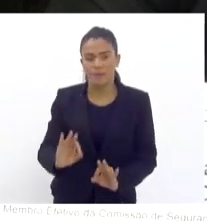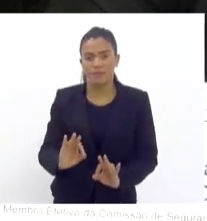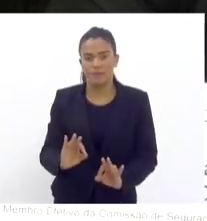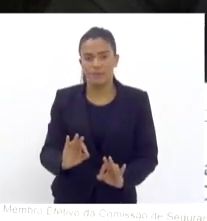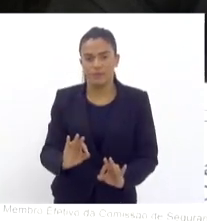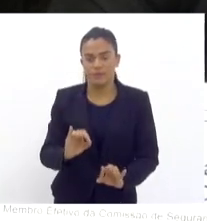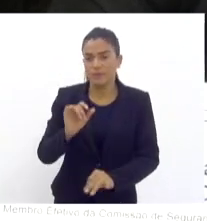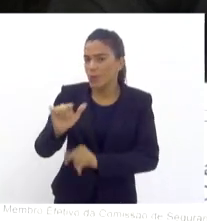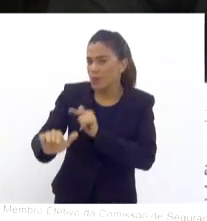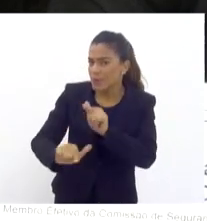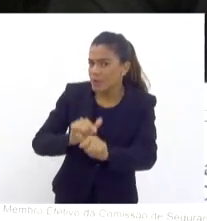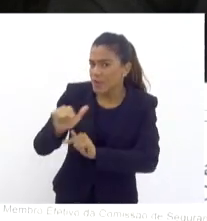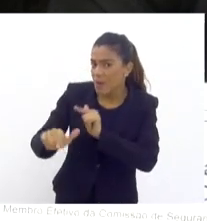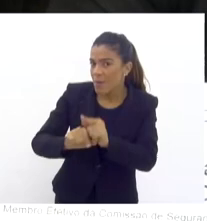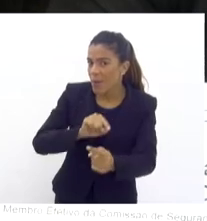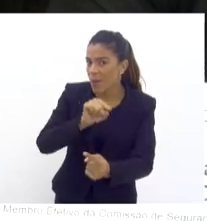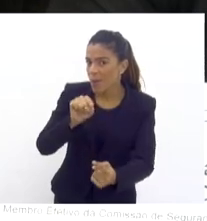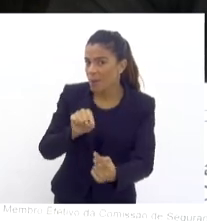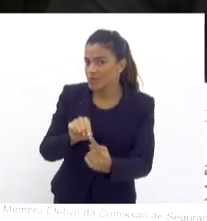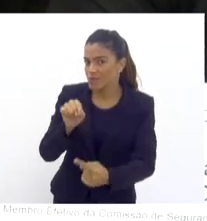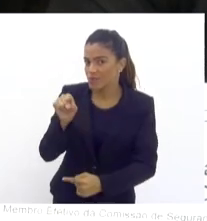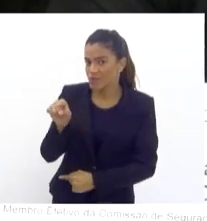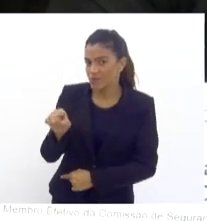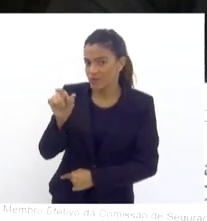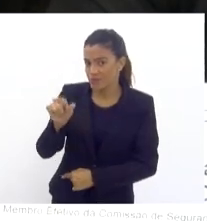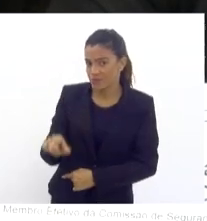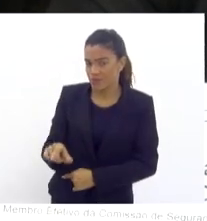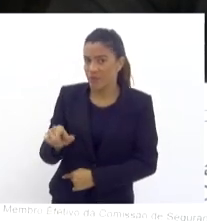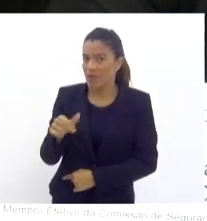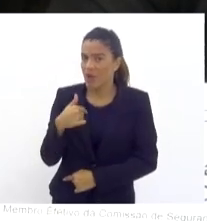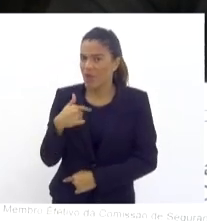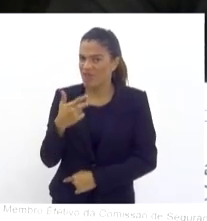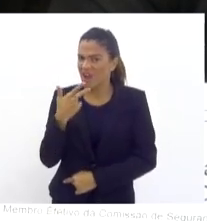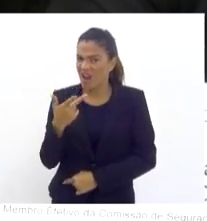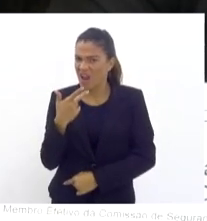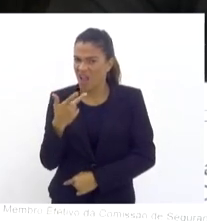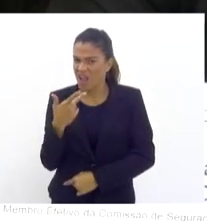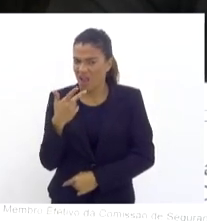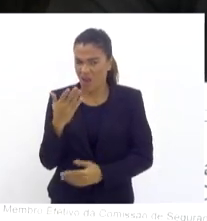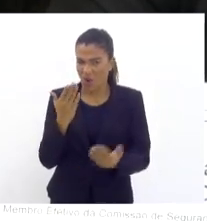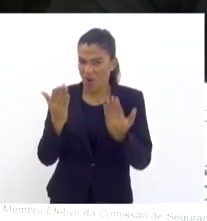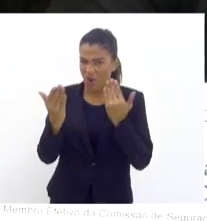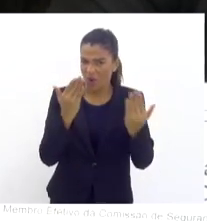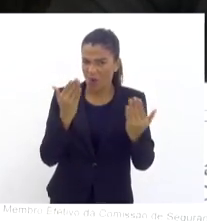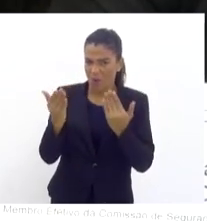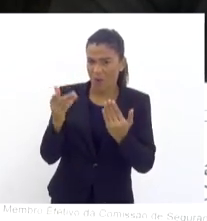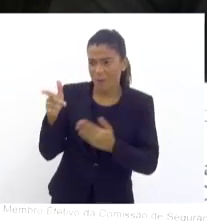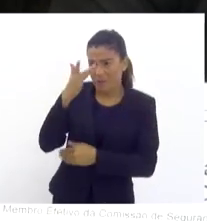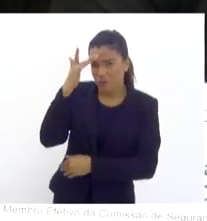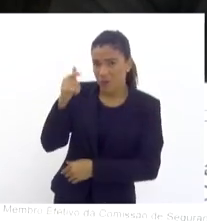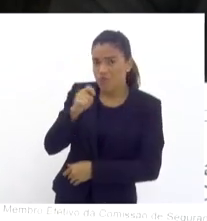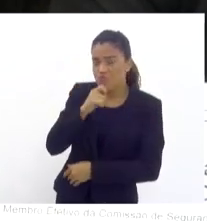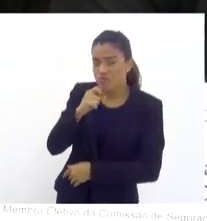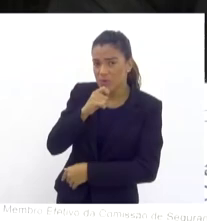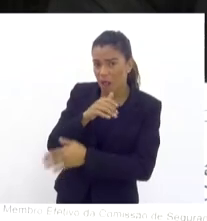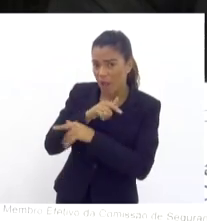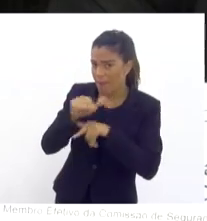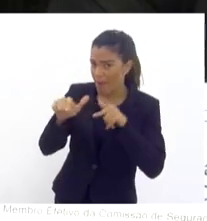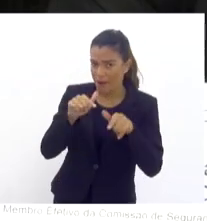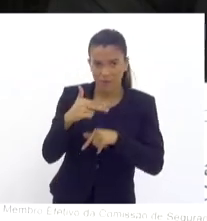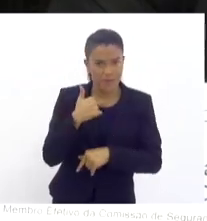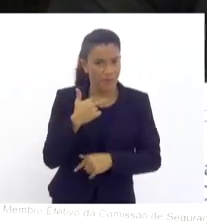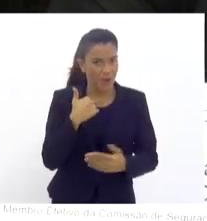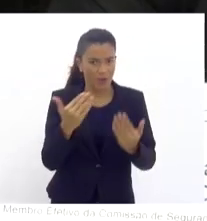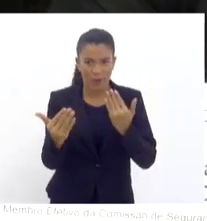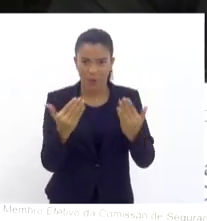estão trabalhando para alguma coisa, então eu evito até chamar de comparar com aquele que está à toa, que não faz nada, nem